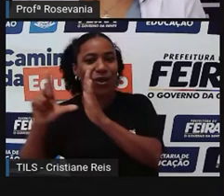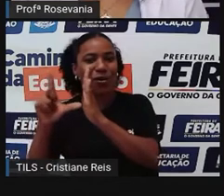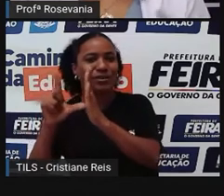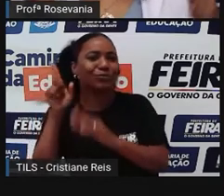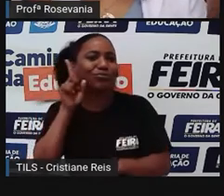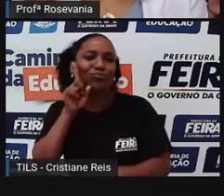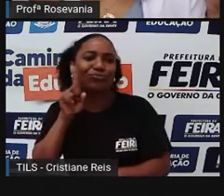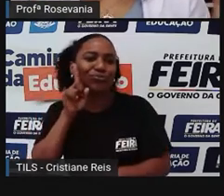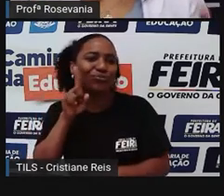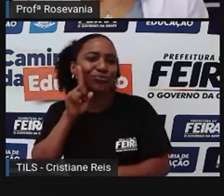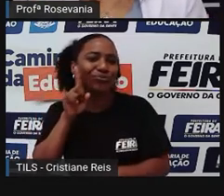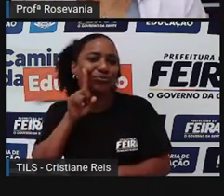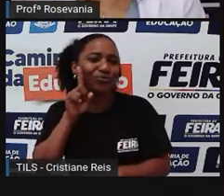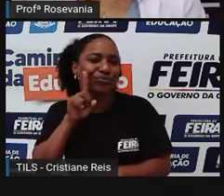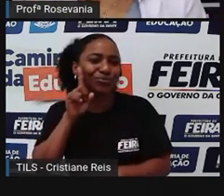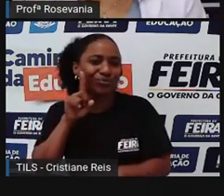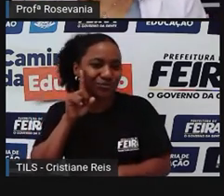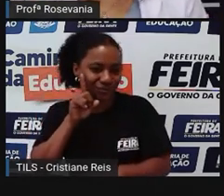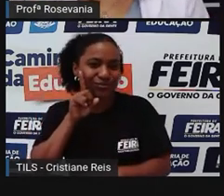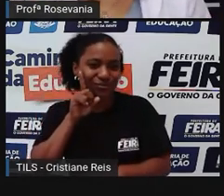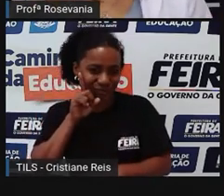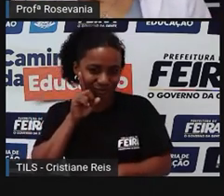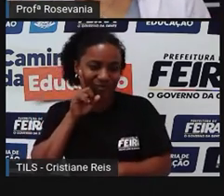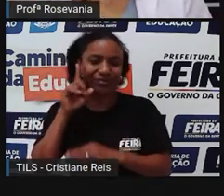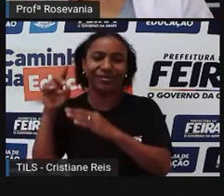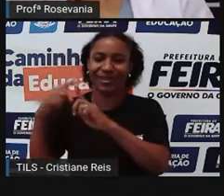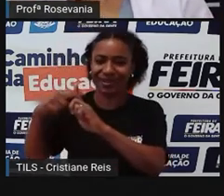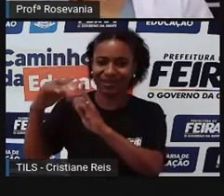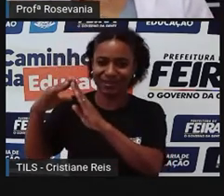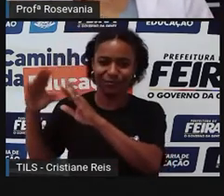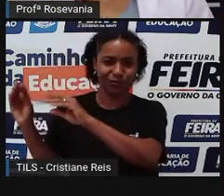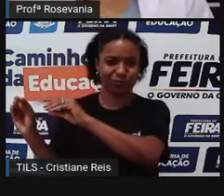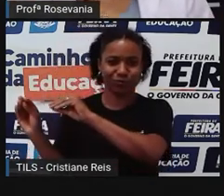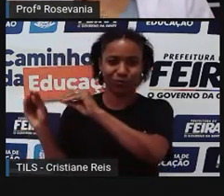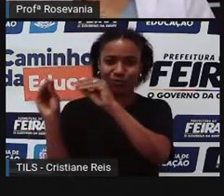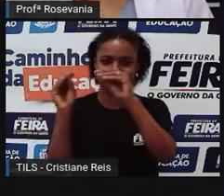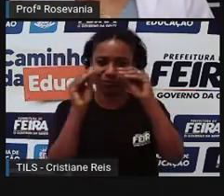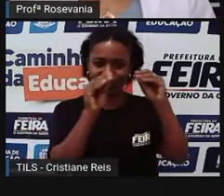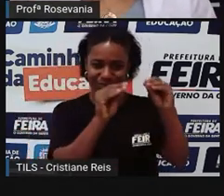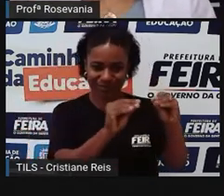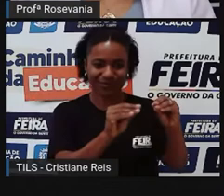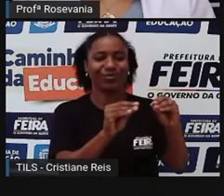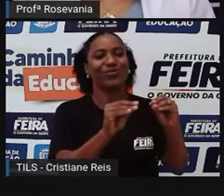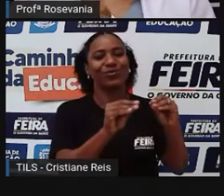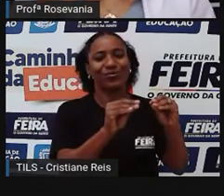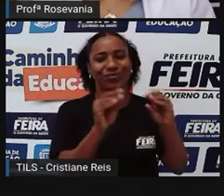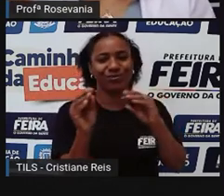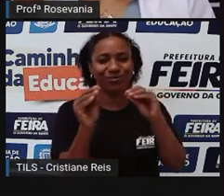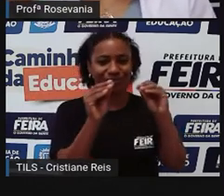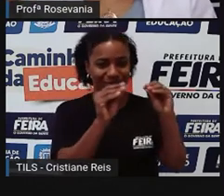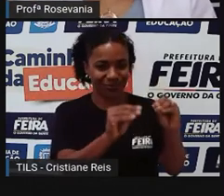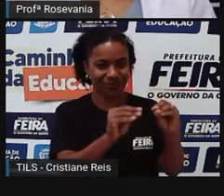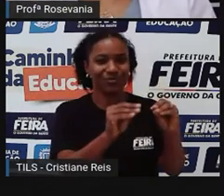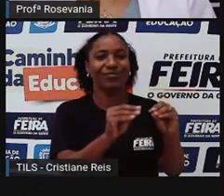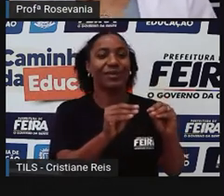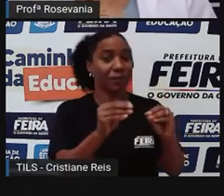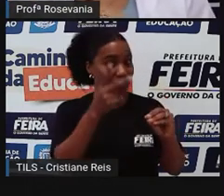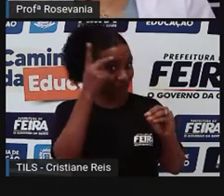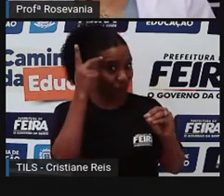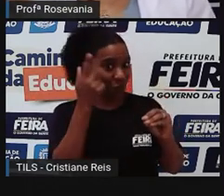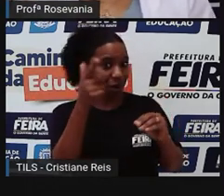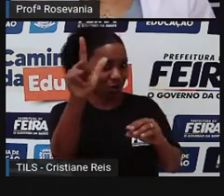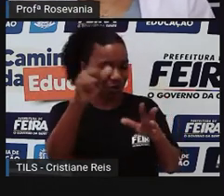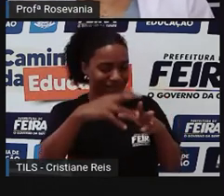lado, e foi construída a igreja aí e o casarão, né, da família Jogos Roçel foi